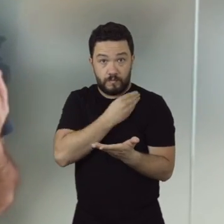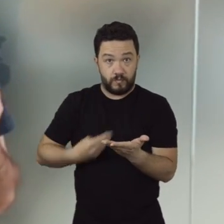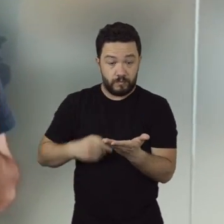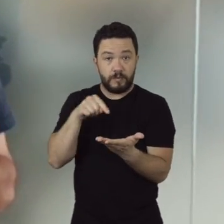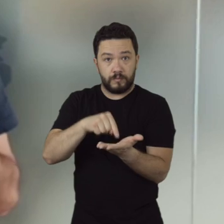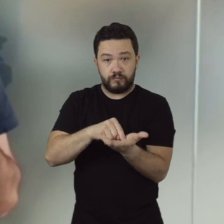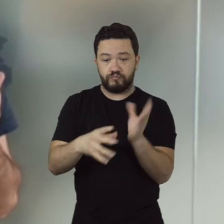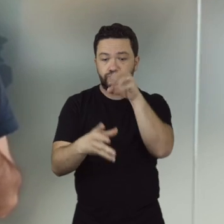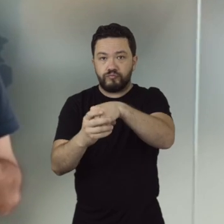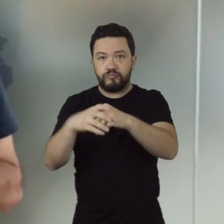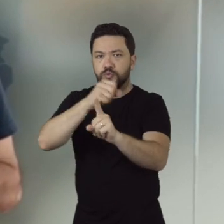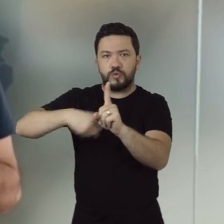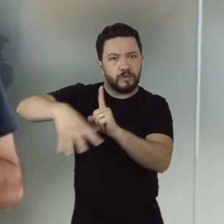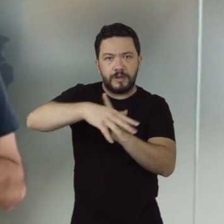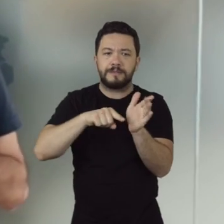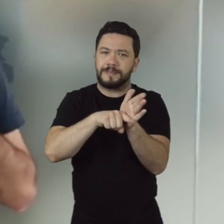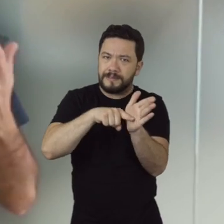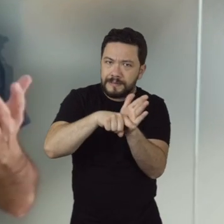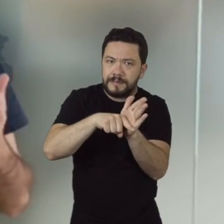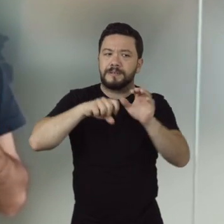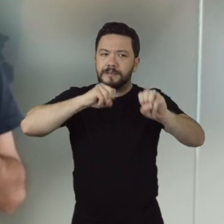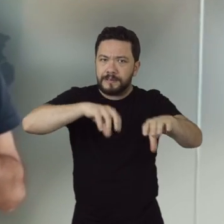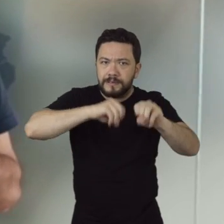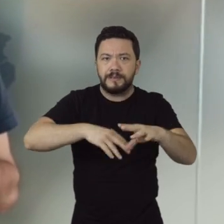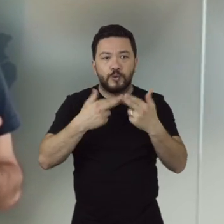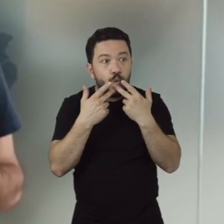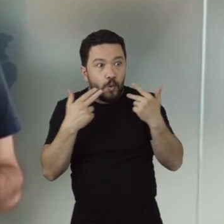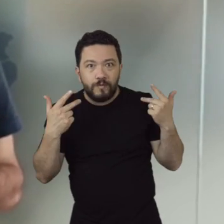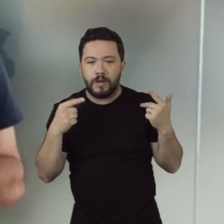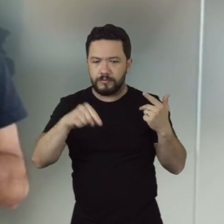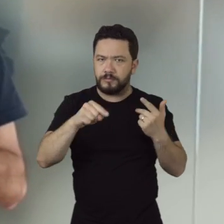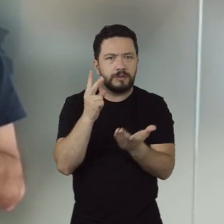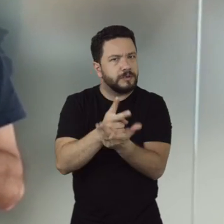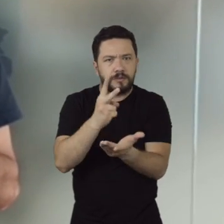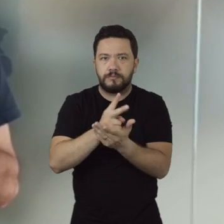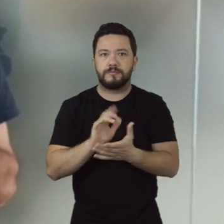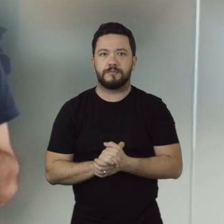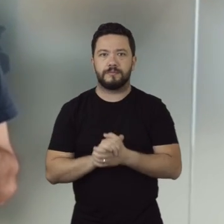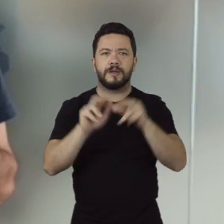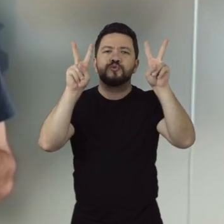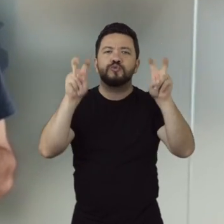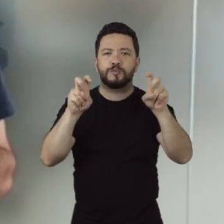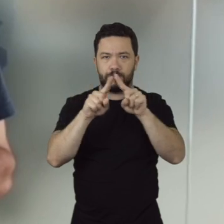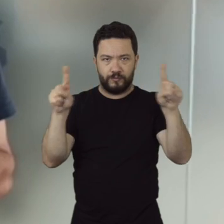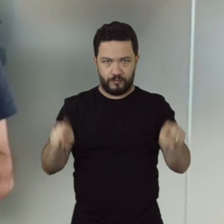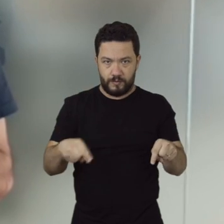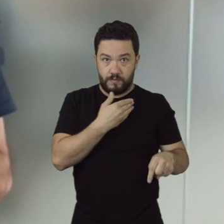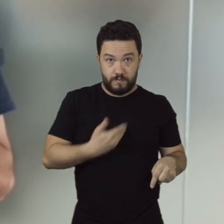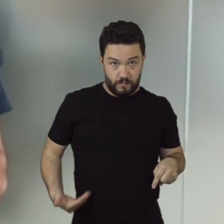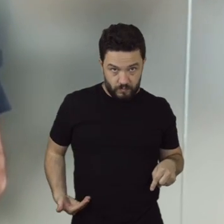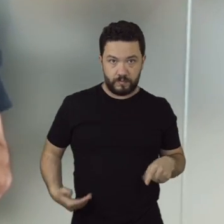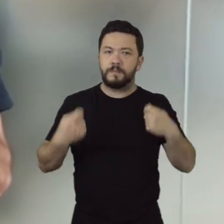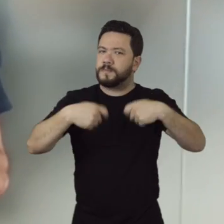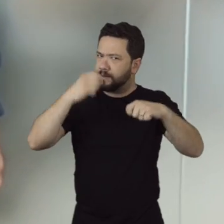sociedade. É ensino, pesquisa, inovação, atendimentos à sociedade. Então, toda vez que você vê falar em serviço público, você